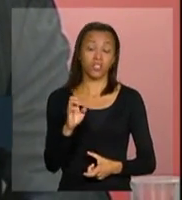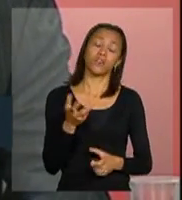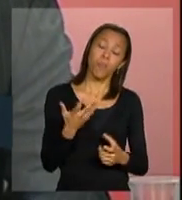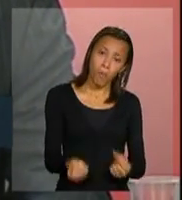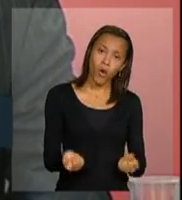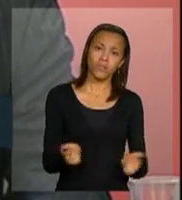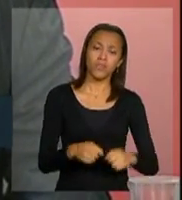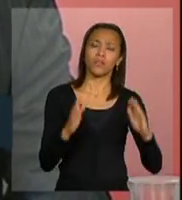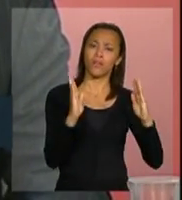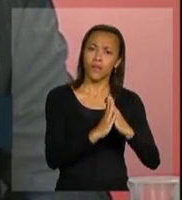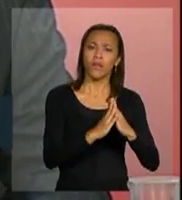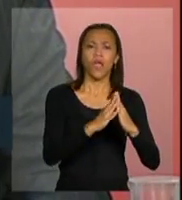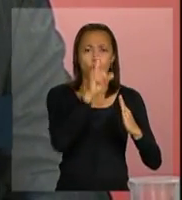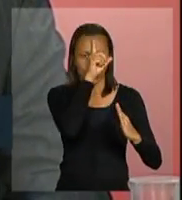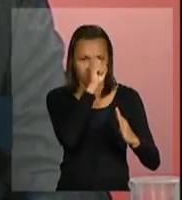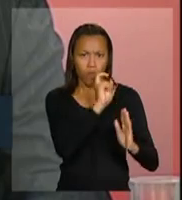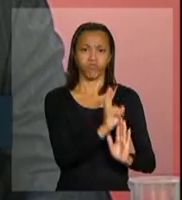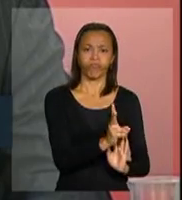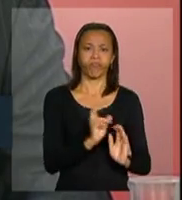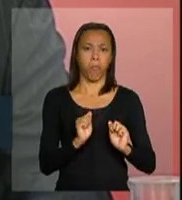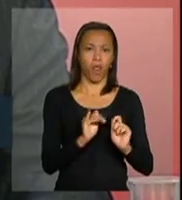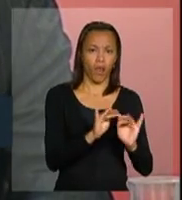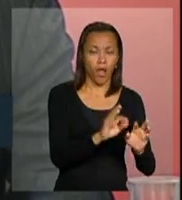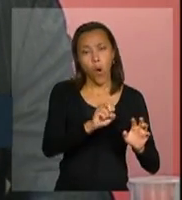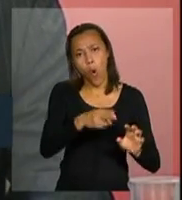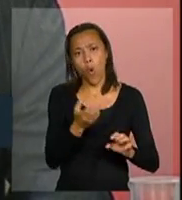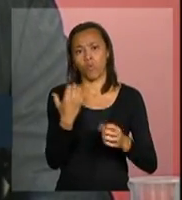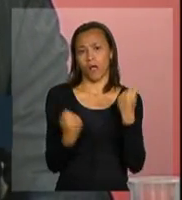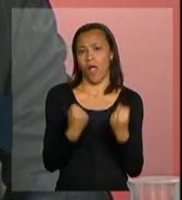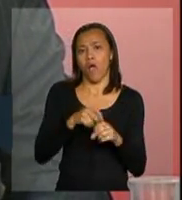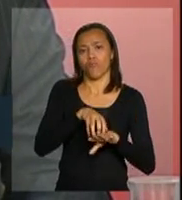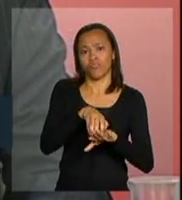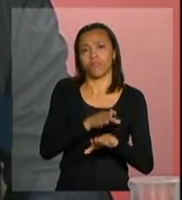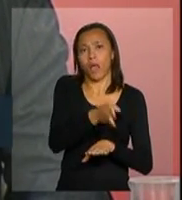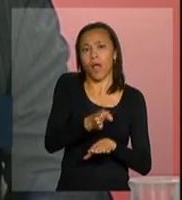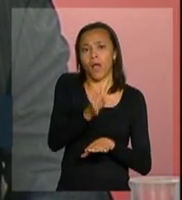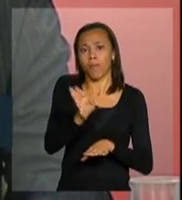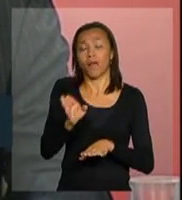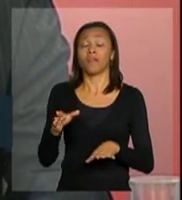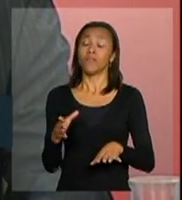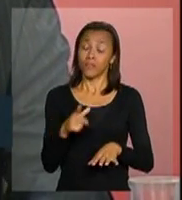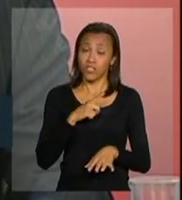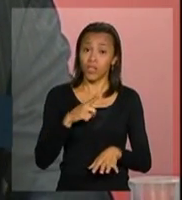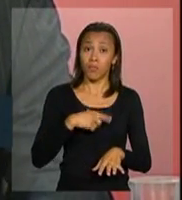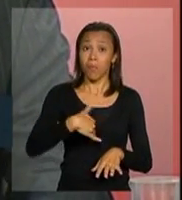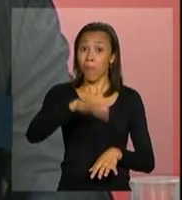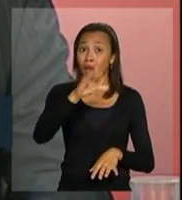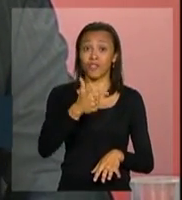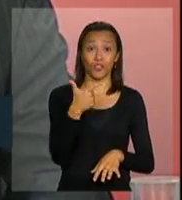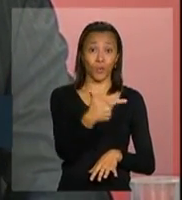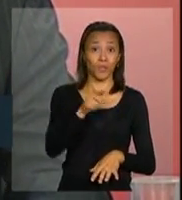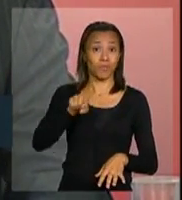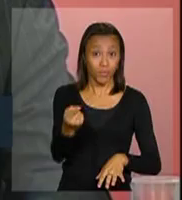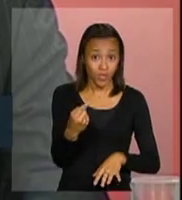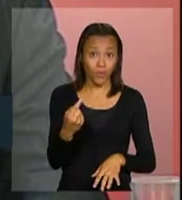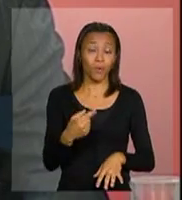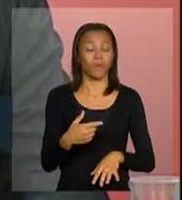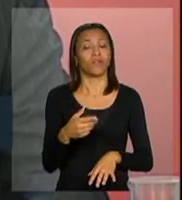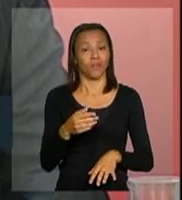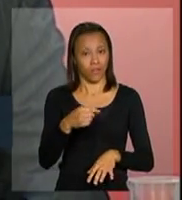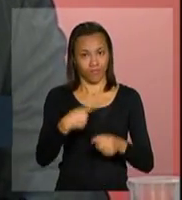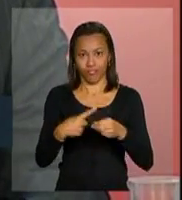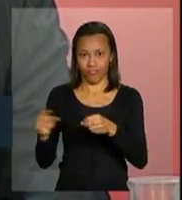móveis, ou seja, nós tivemos uma ampla adesão, como o Disseu também falou, mais de 2 mil municípios, que significam mais de 90%